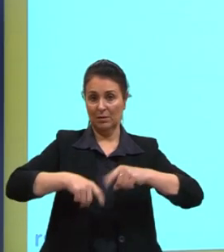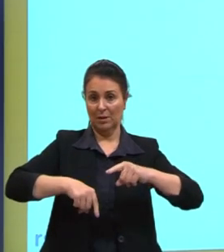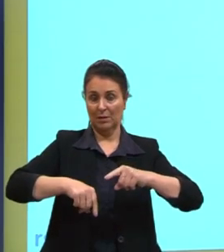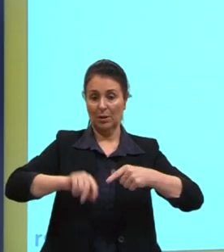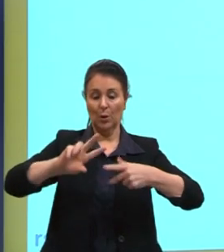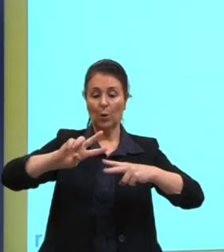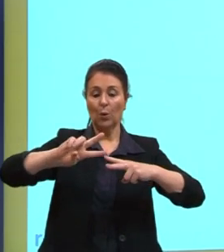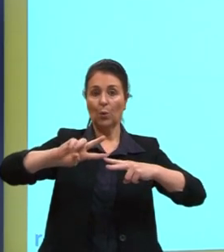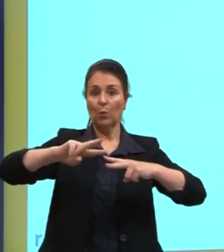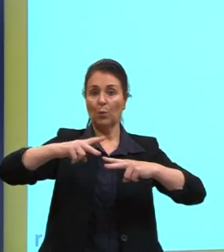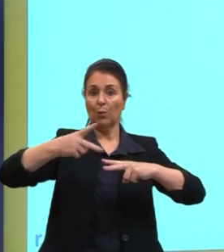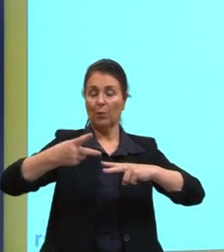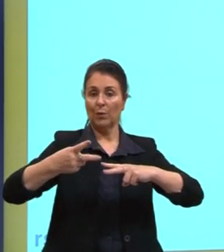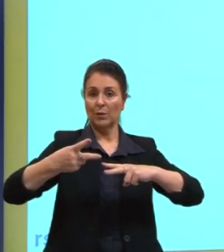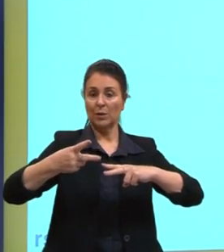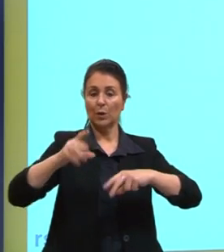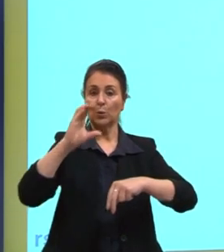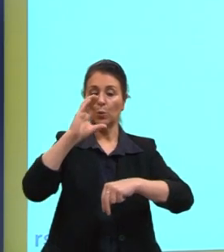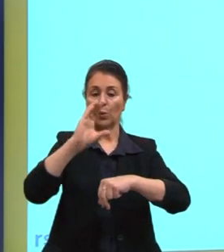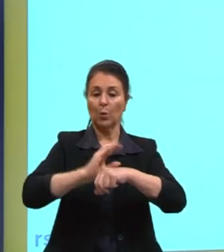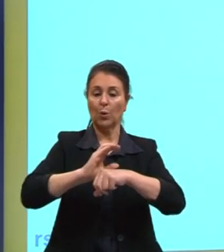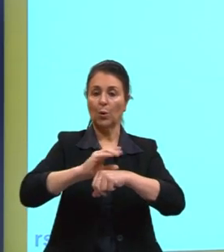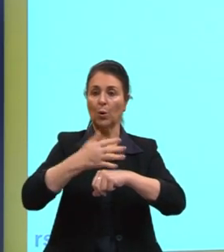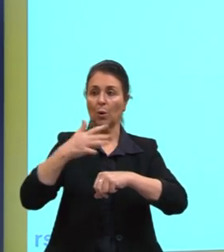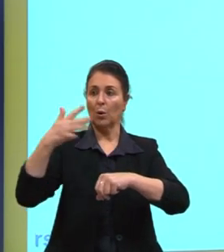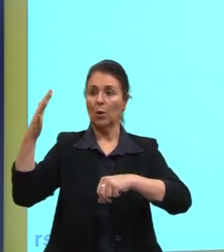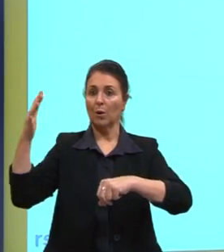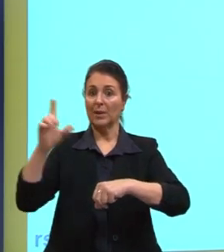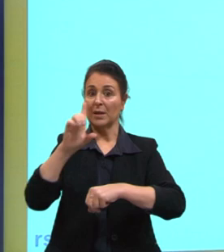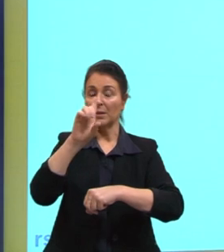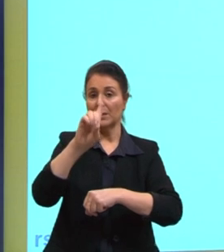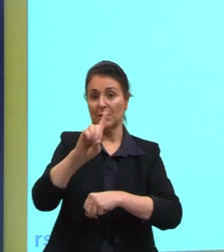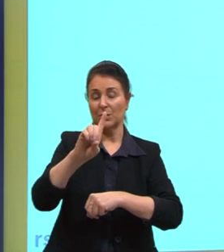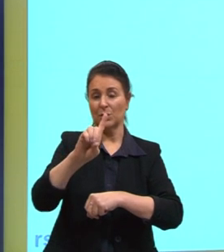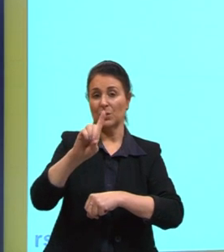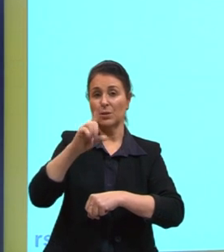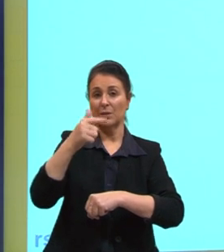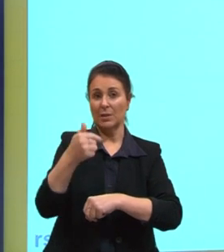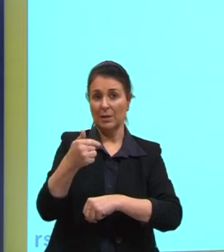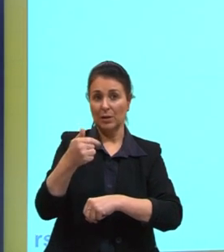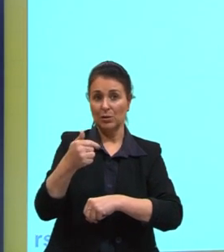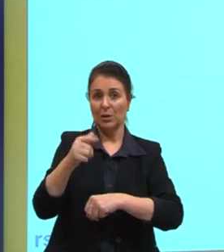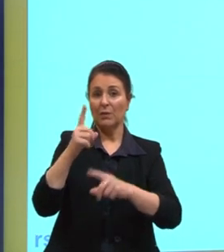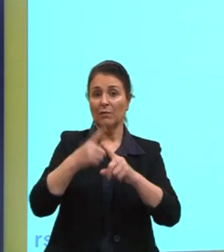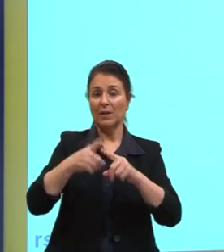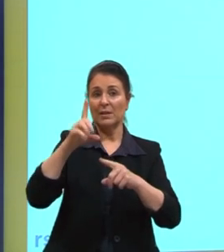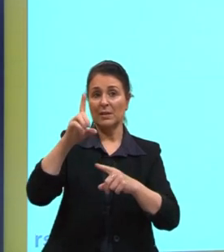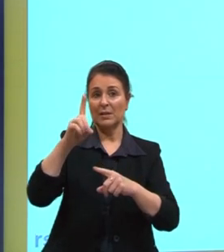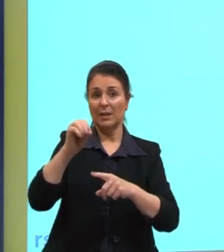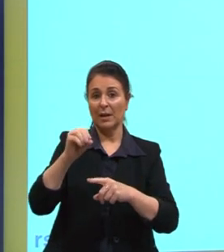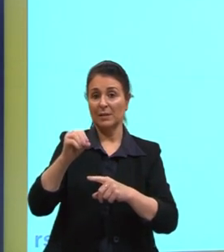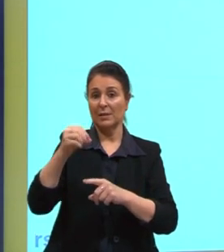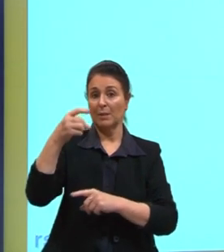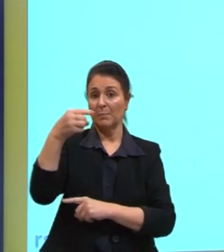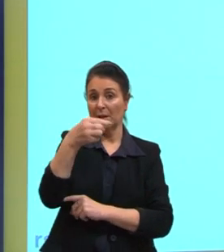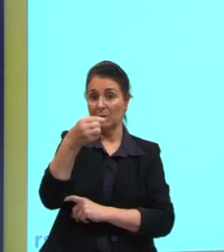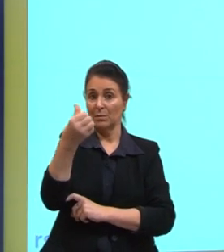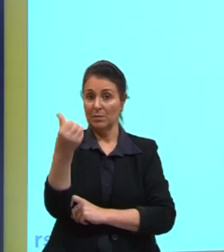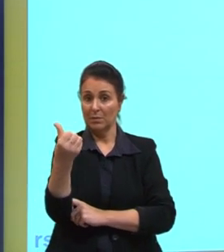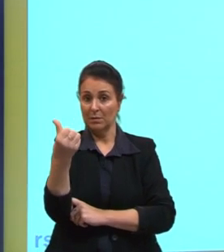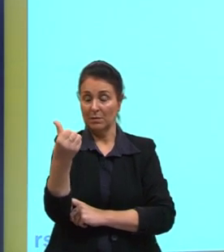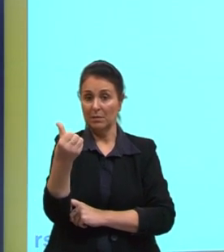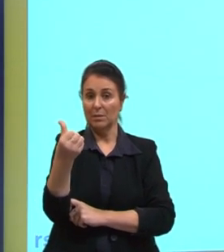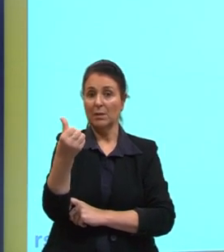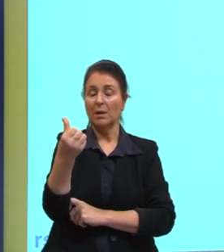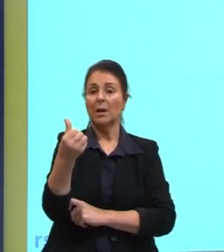coeficiente de dilatação do cobre é 17 vezes 10 elevado a menos 6. Essa é a unidade de medida que a gente